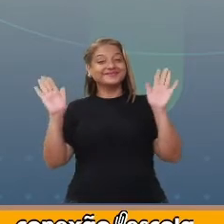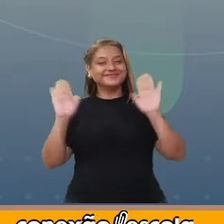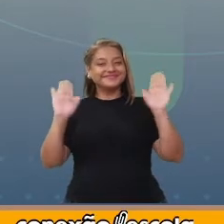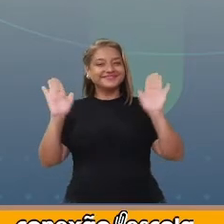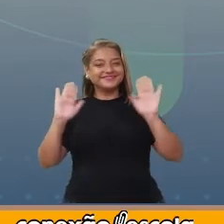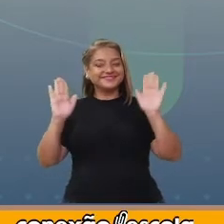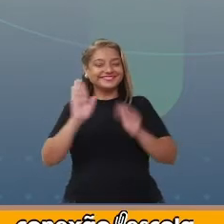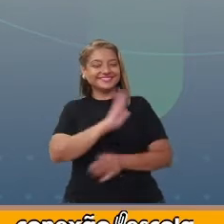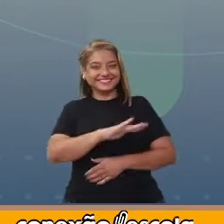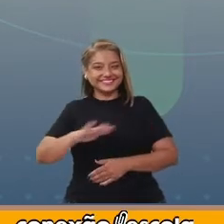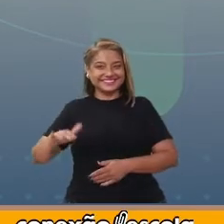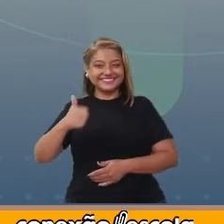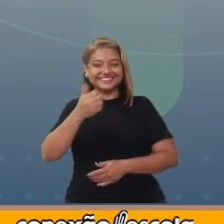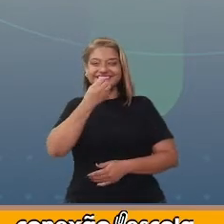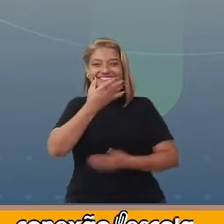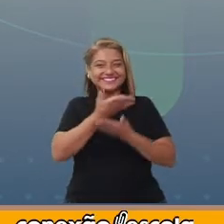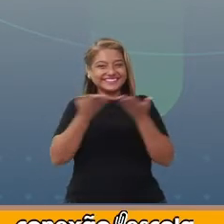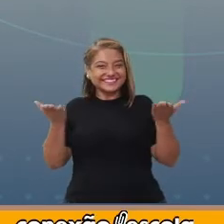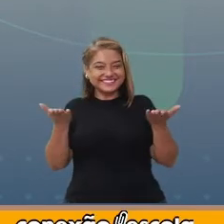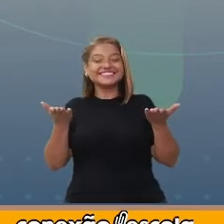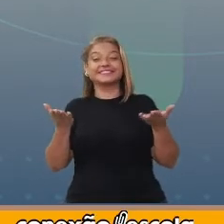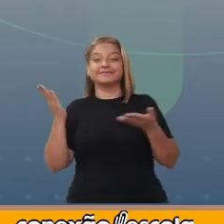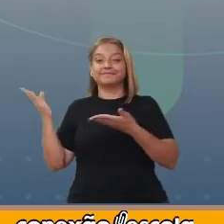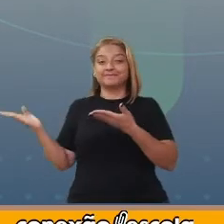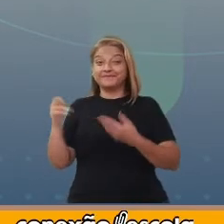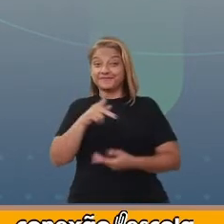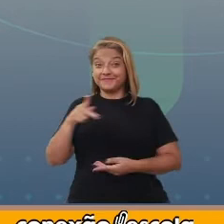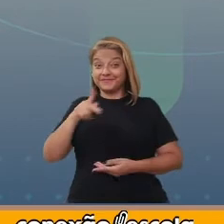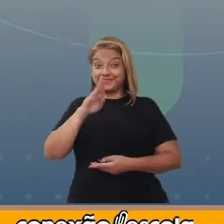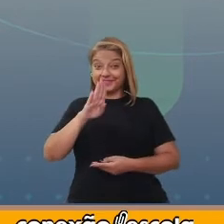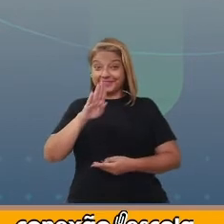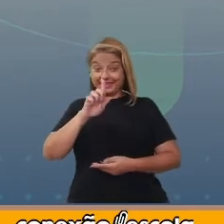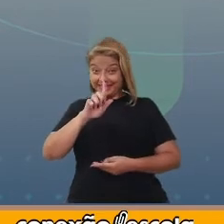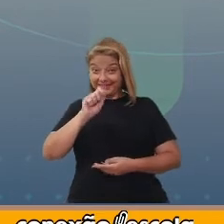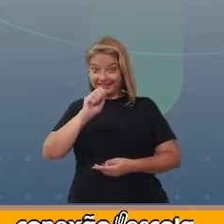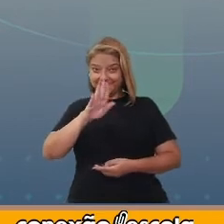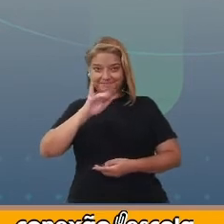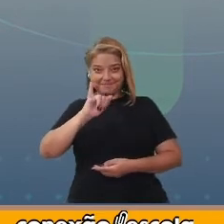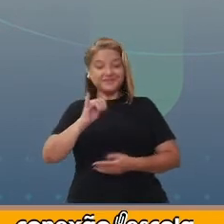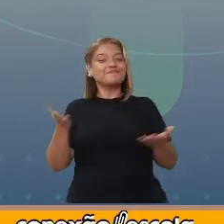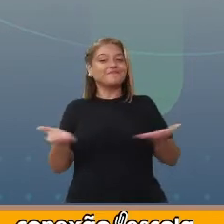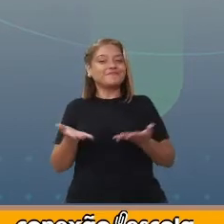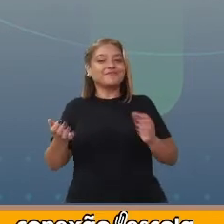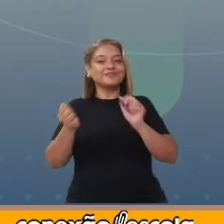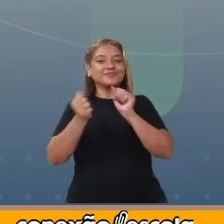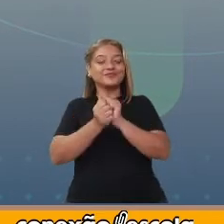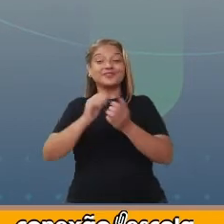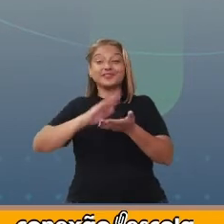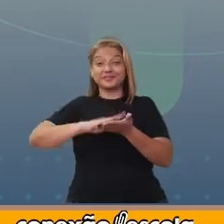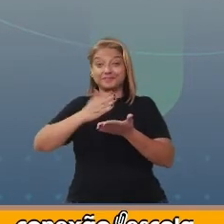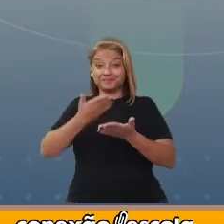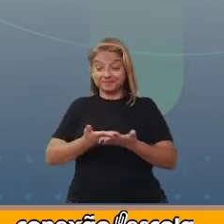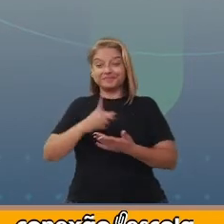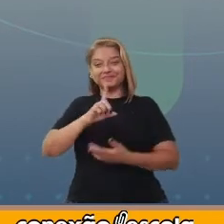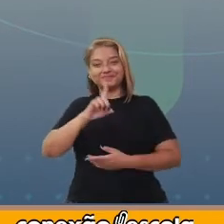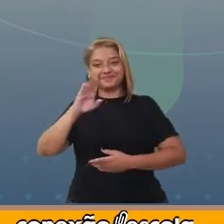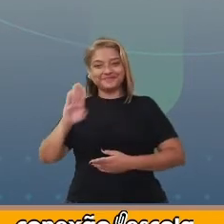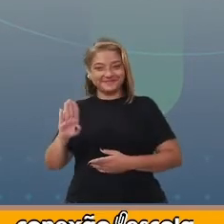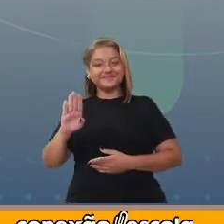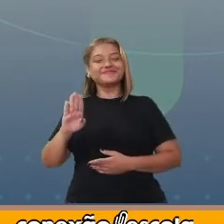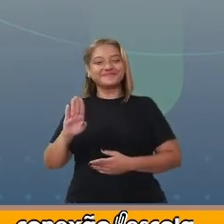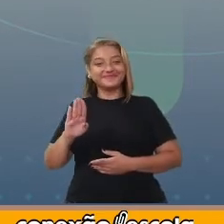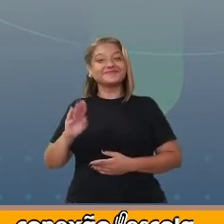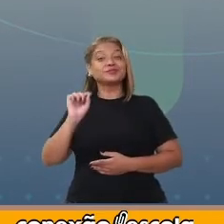Olá, crianças! Tudo bem? Eu sou a professora Gabi e estou aqui juntamente com a intérprete Débora